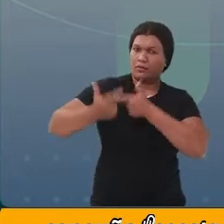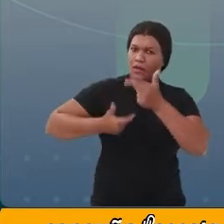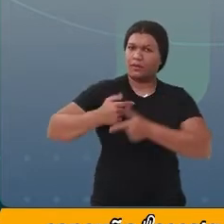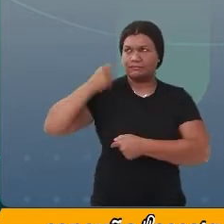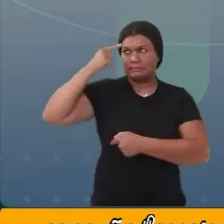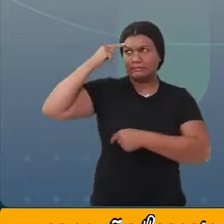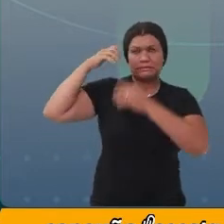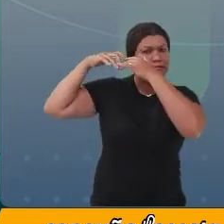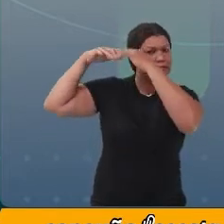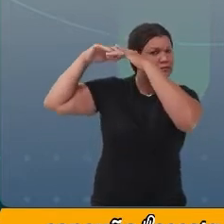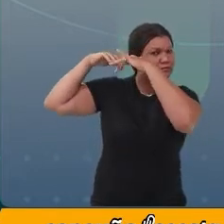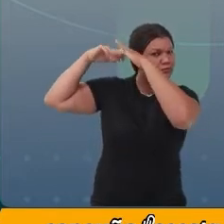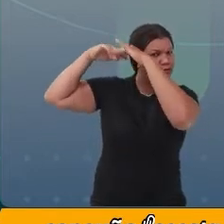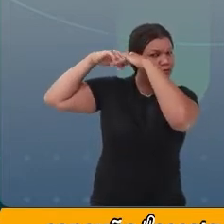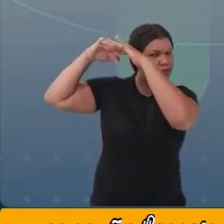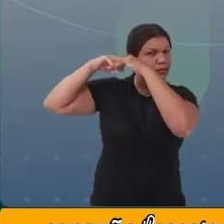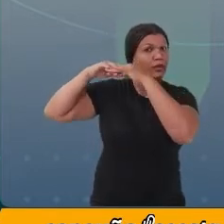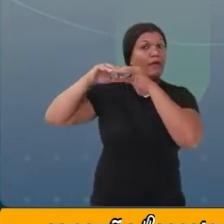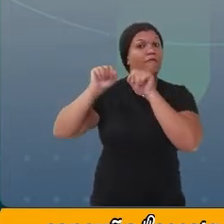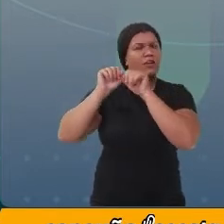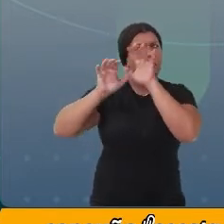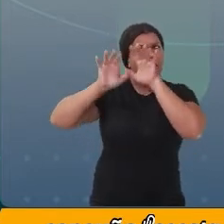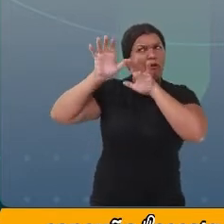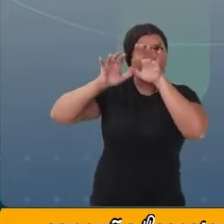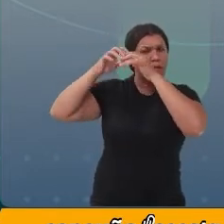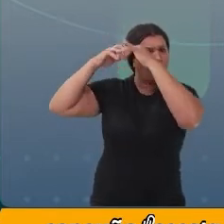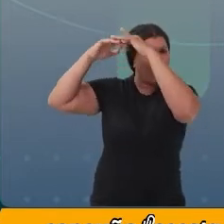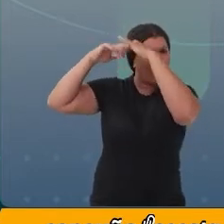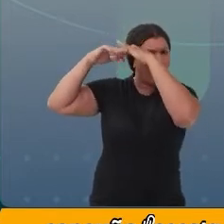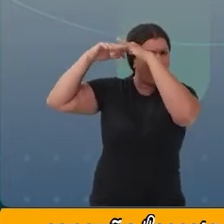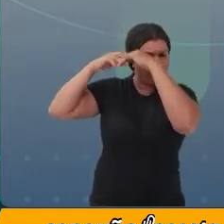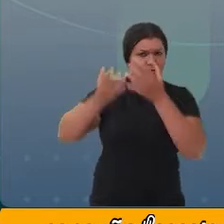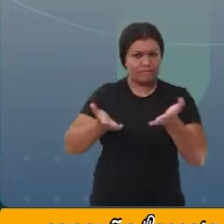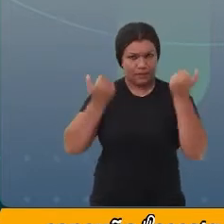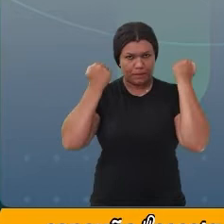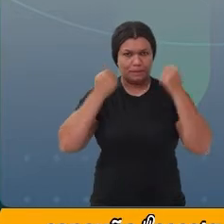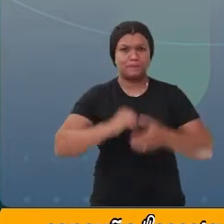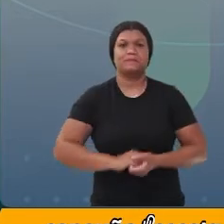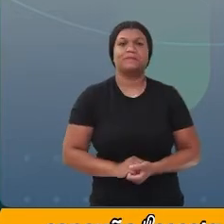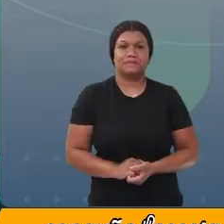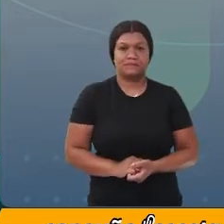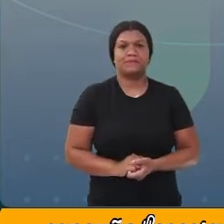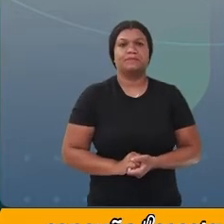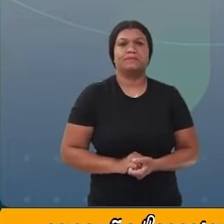raciocínio e a movimentar o nosso cérebro? Então vamos lá!